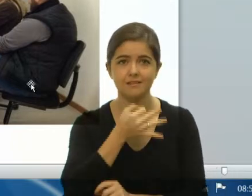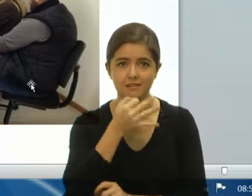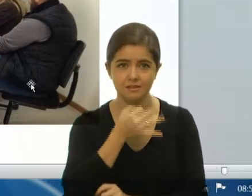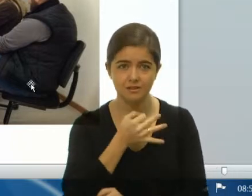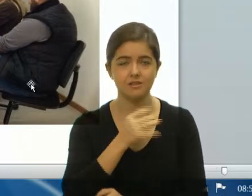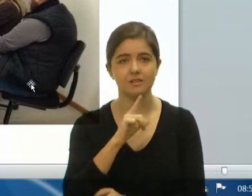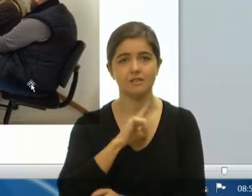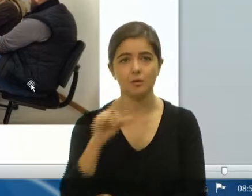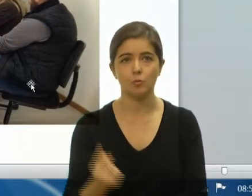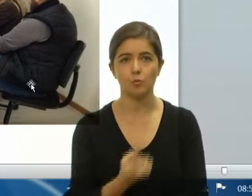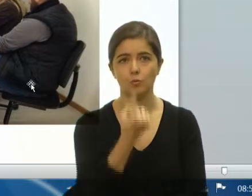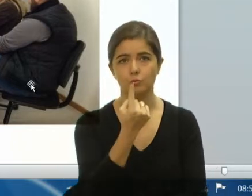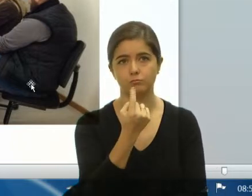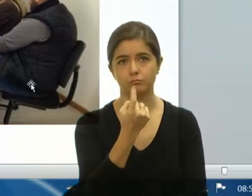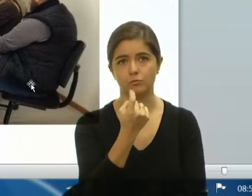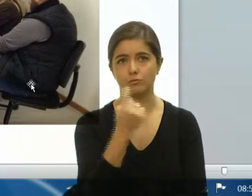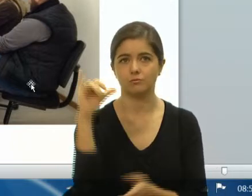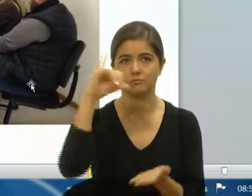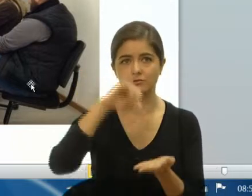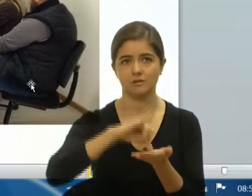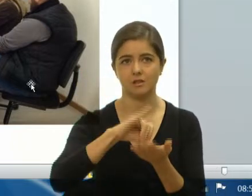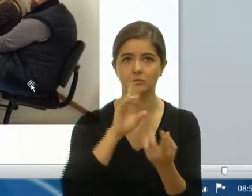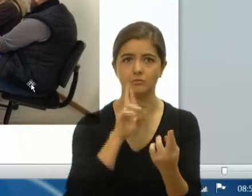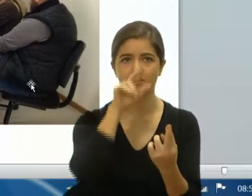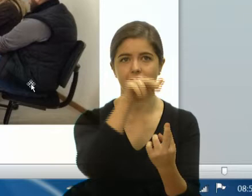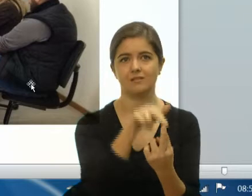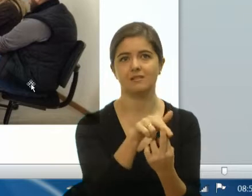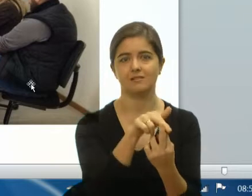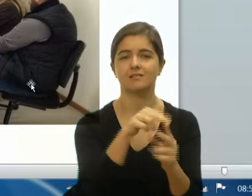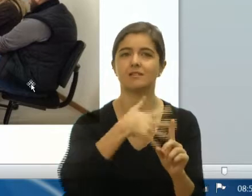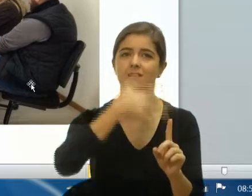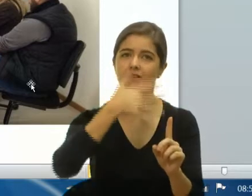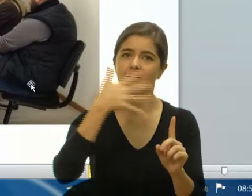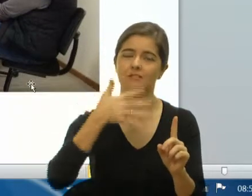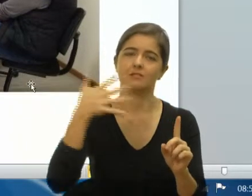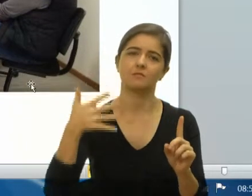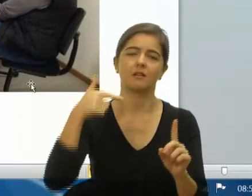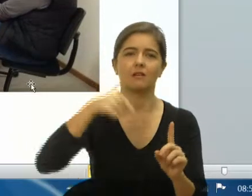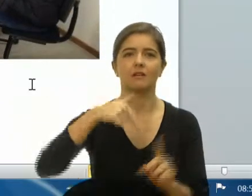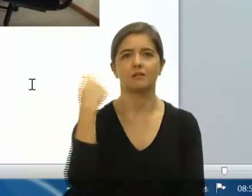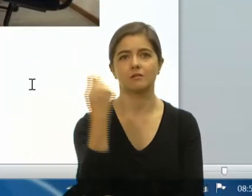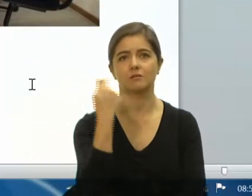tem o único centro de referências LGBT do Estado do Rio Grande do Sul.